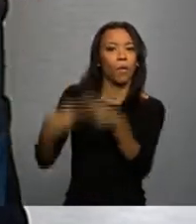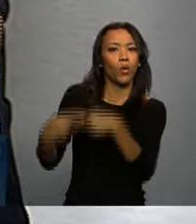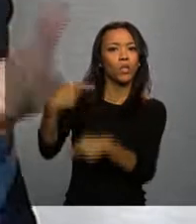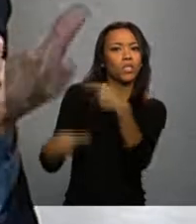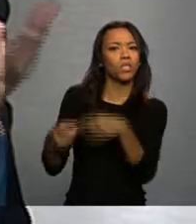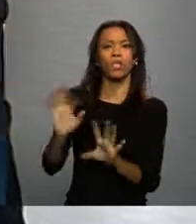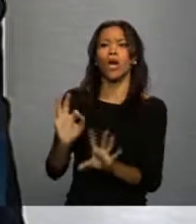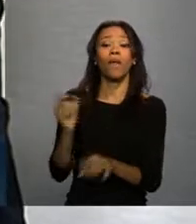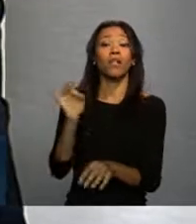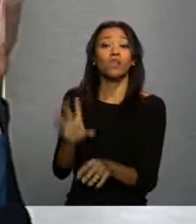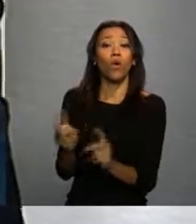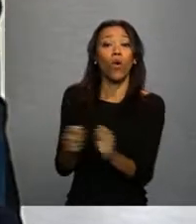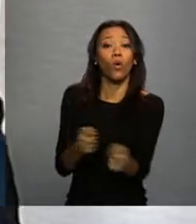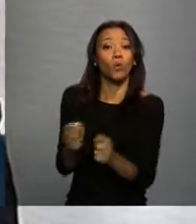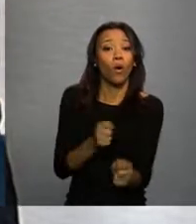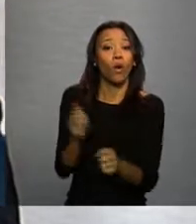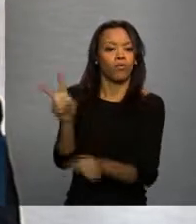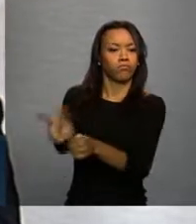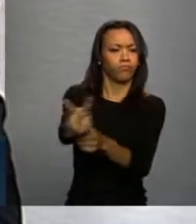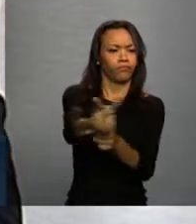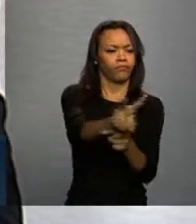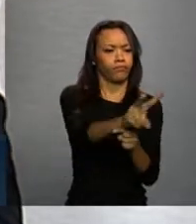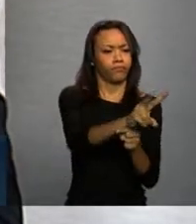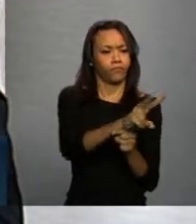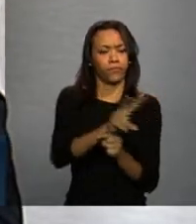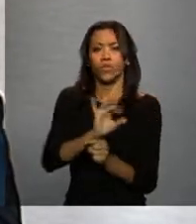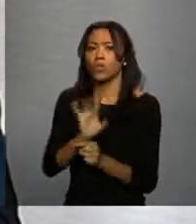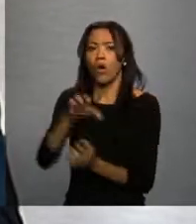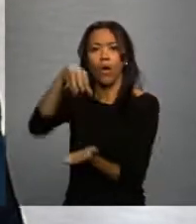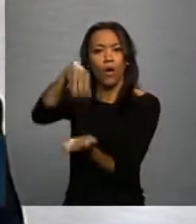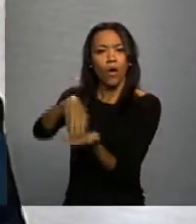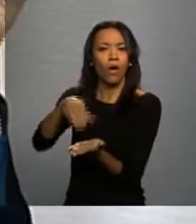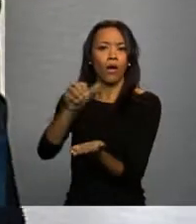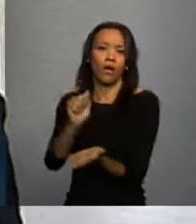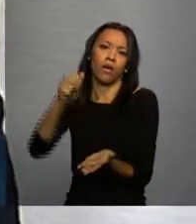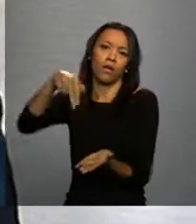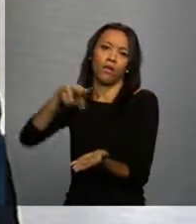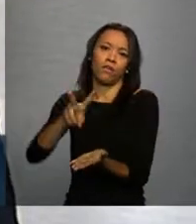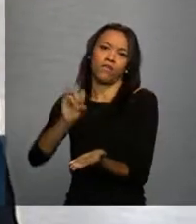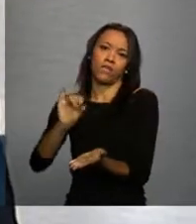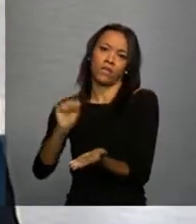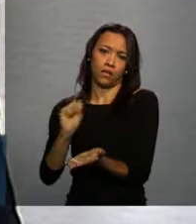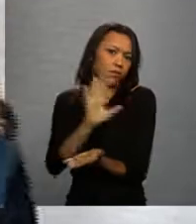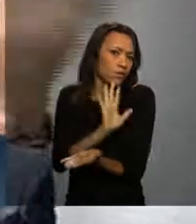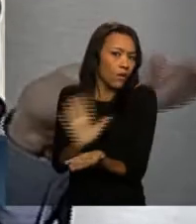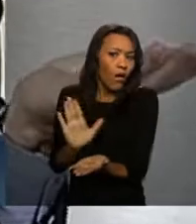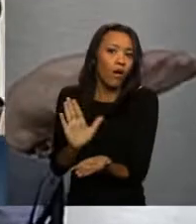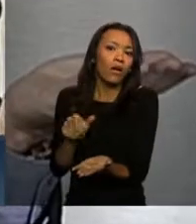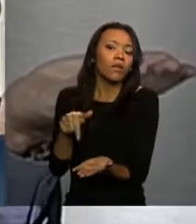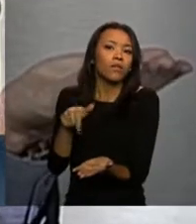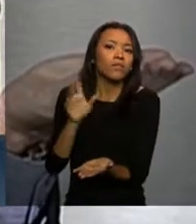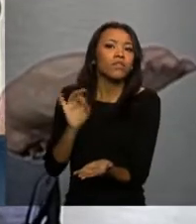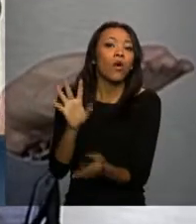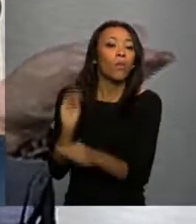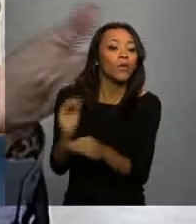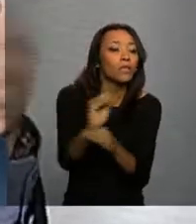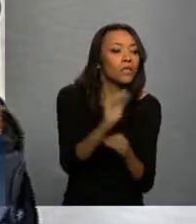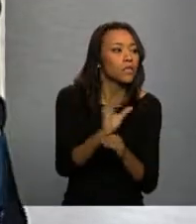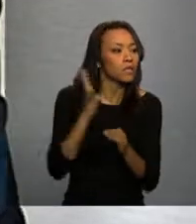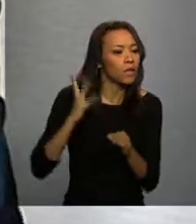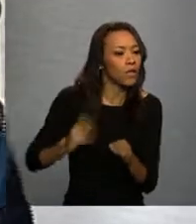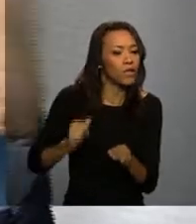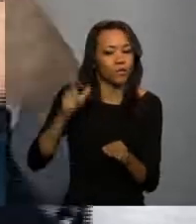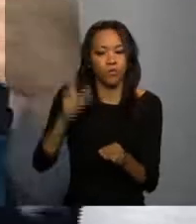agência de regulação importantíssima, que cumpre um papel cada vez mais importante do ponto de vista não só da proteção sanitária,